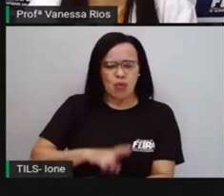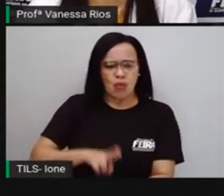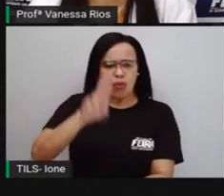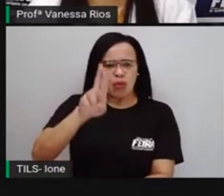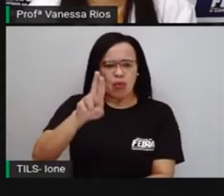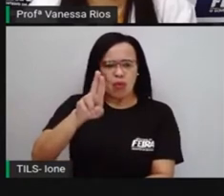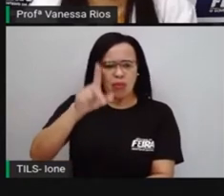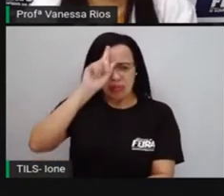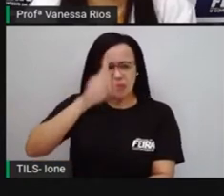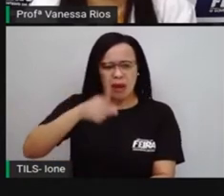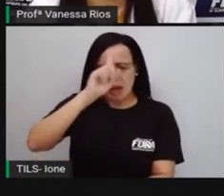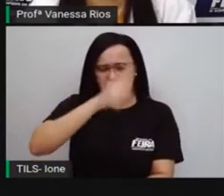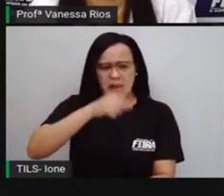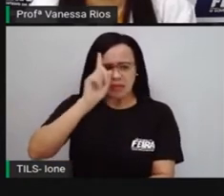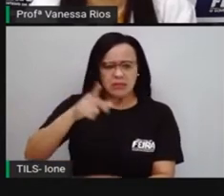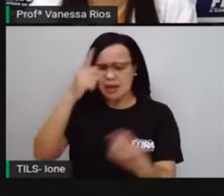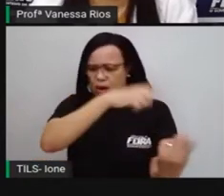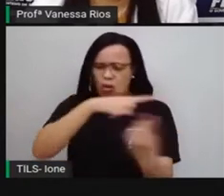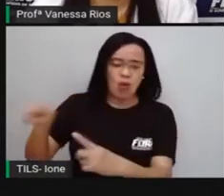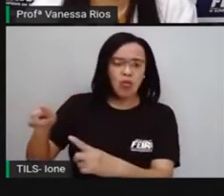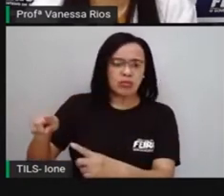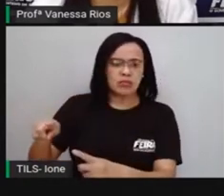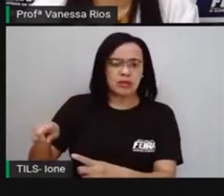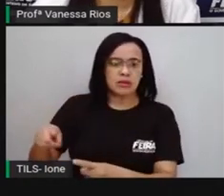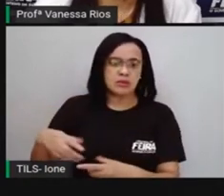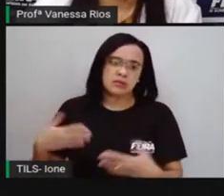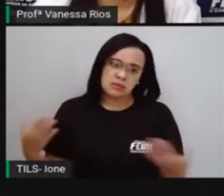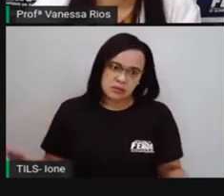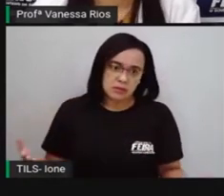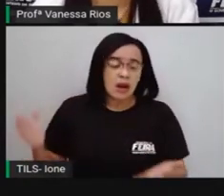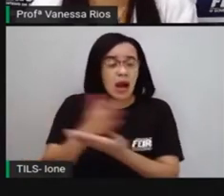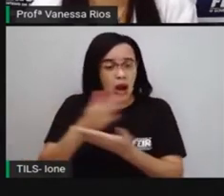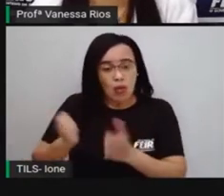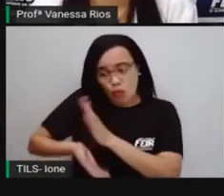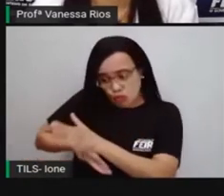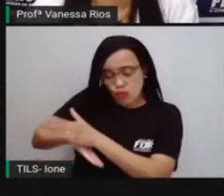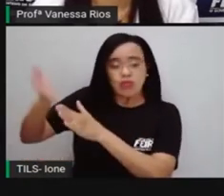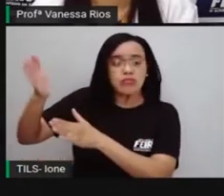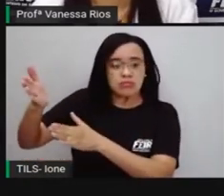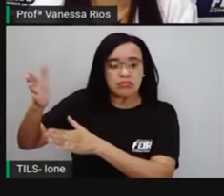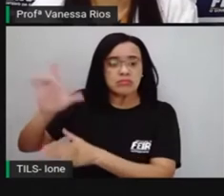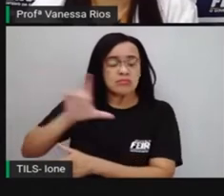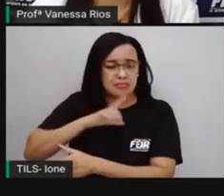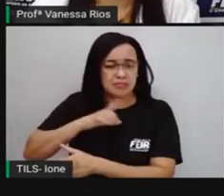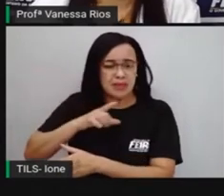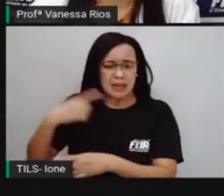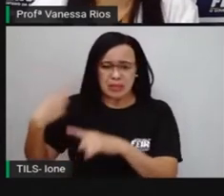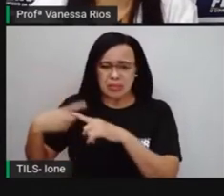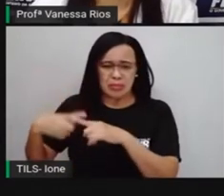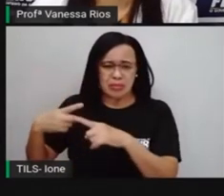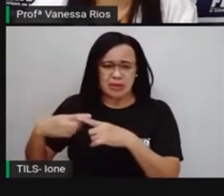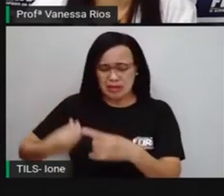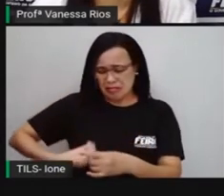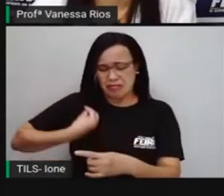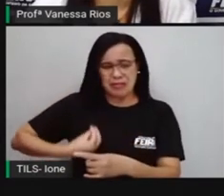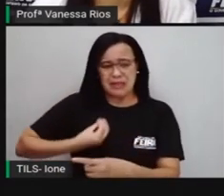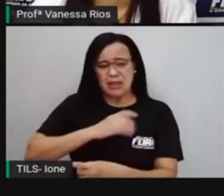mesmo assim fazer o trabalho ou até de fugir dessas condições ruins que eles viviam.